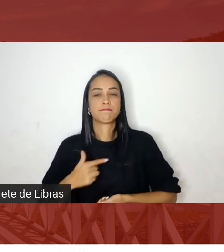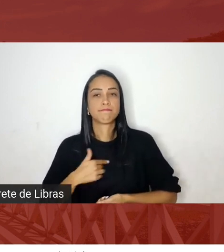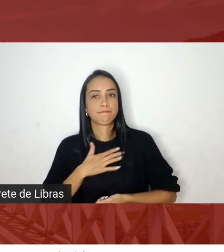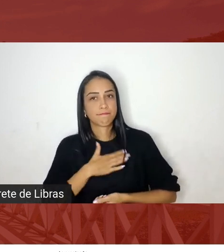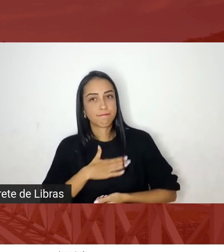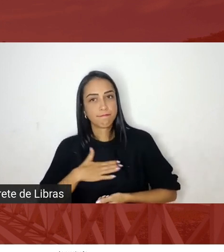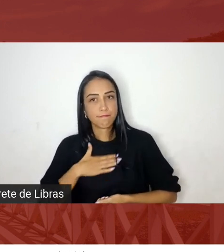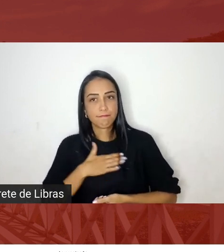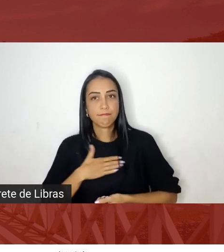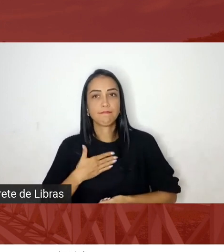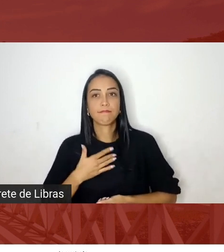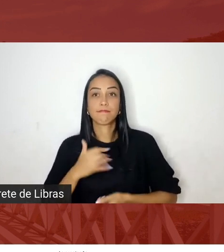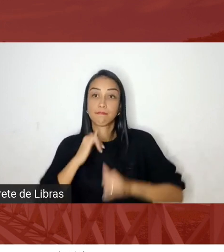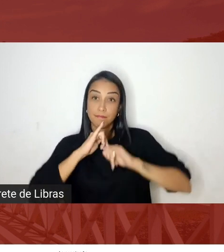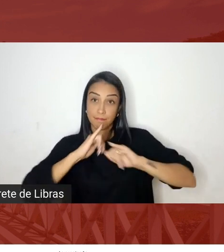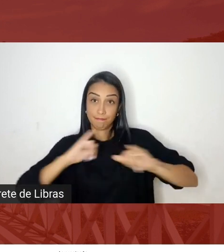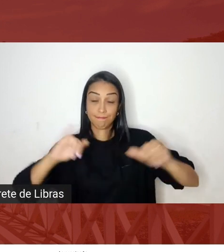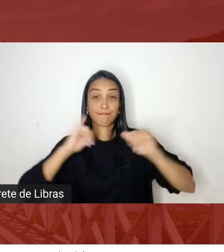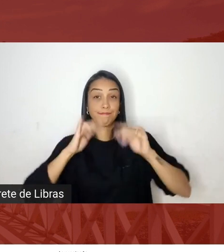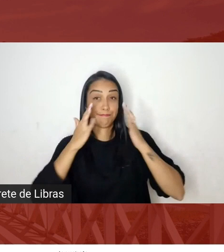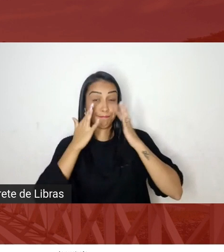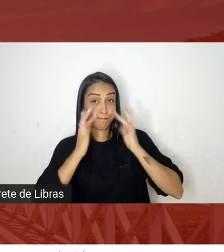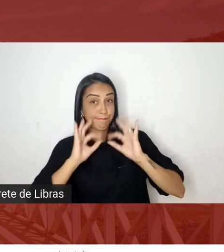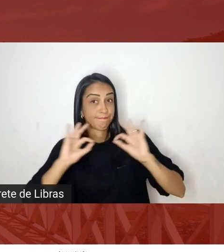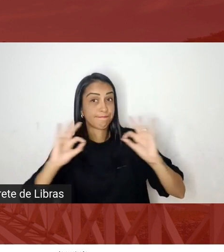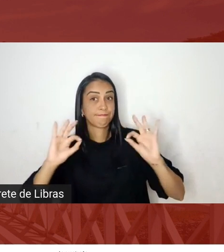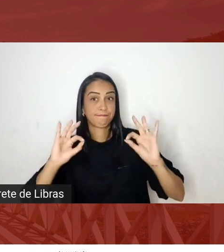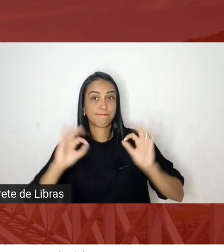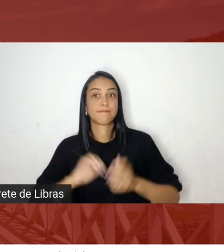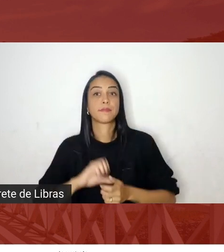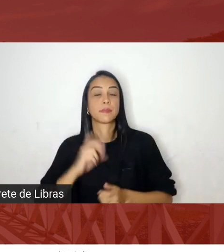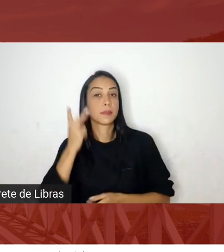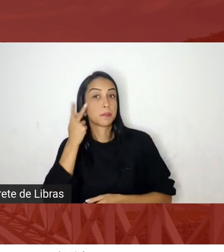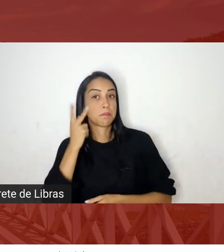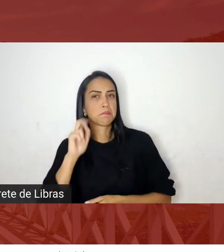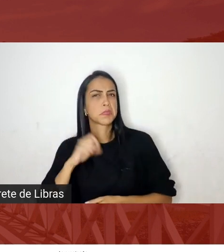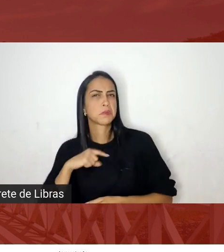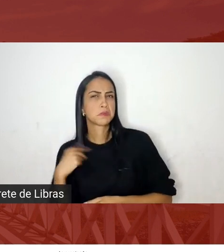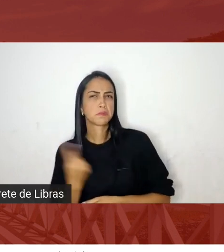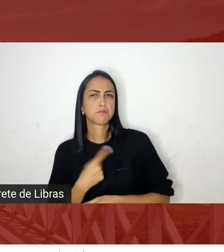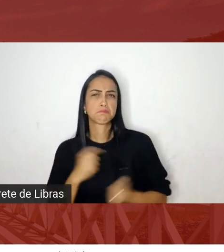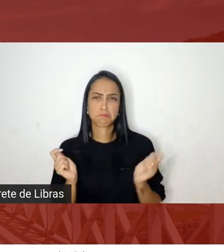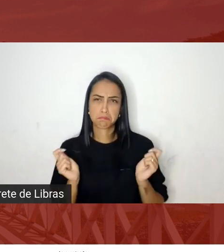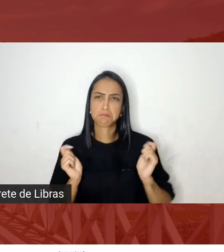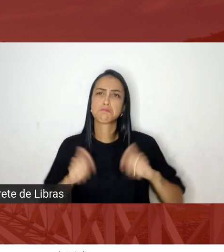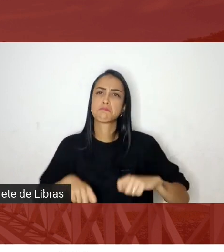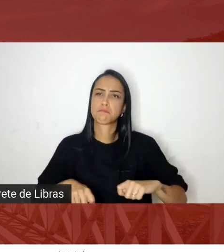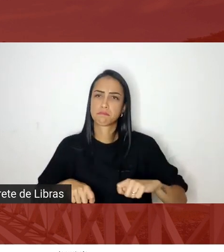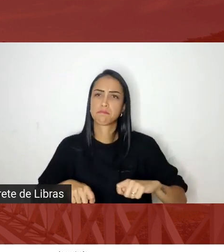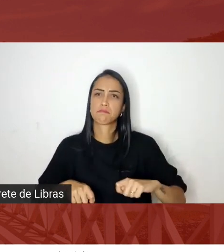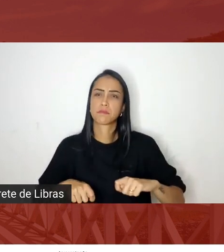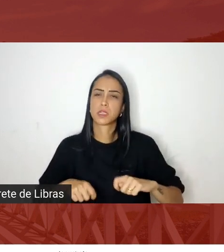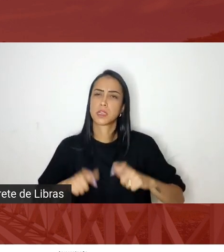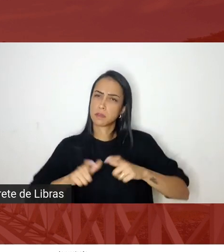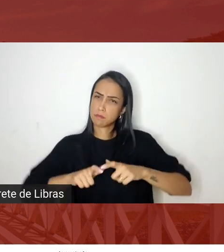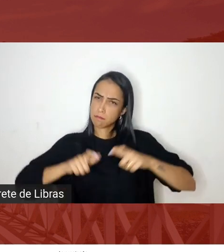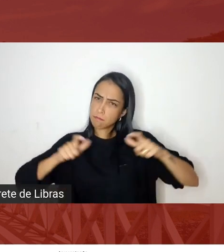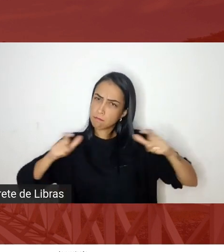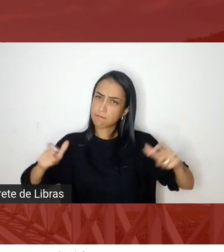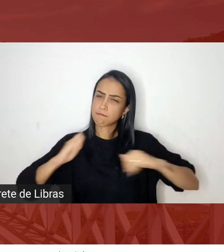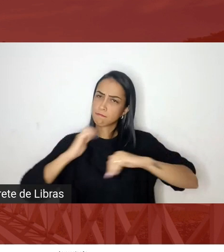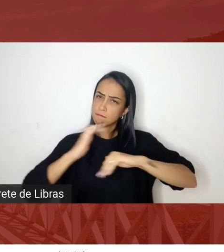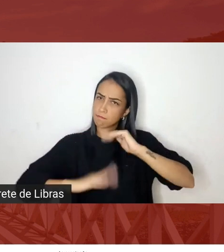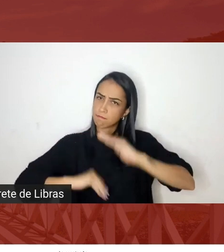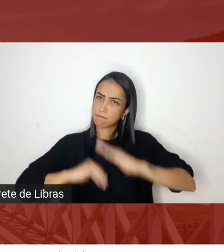alerta para que nós possamos intensificar as nossas ações dos diálogos